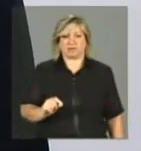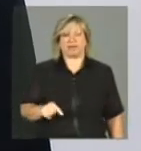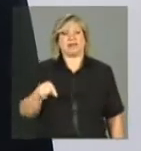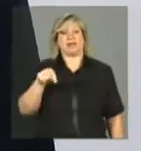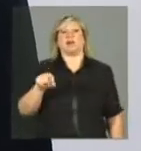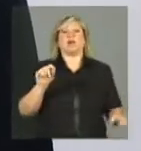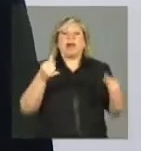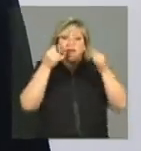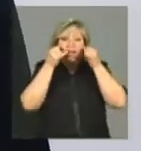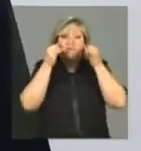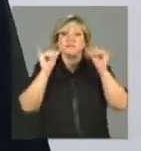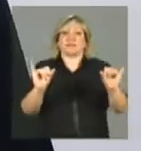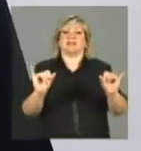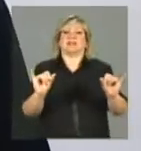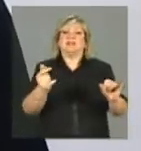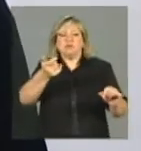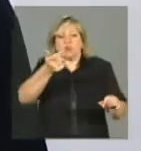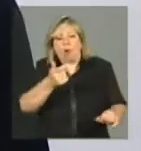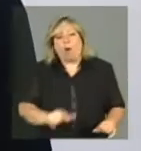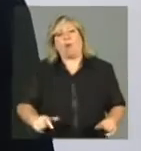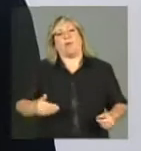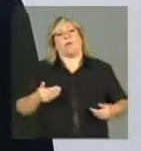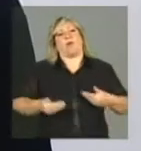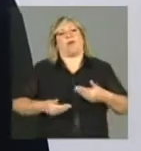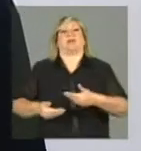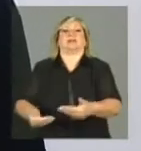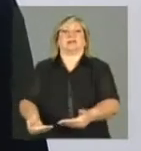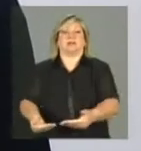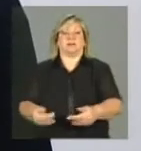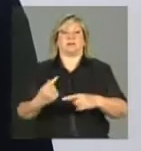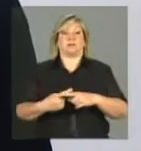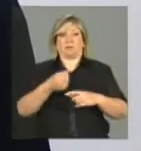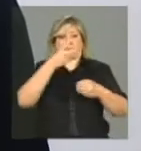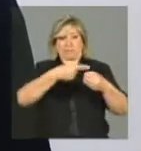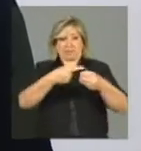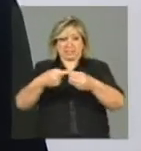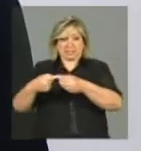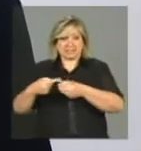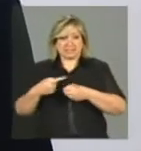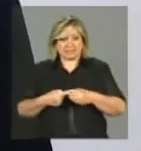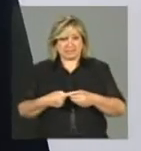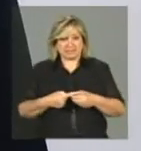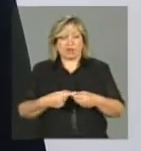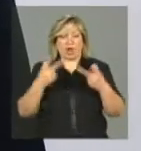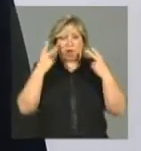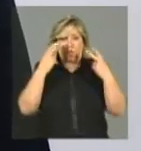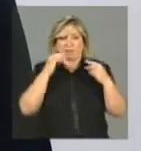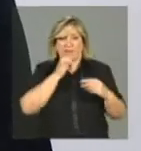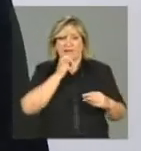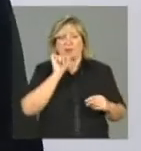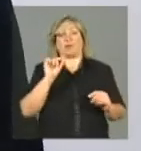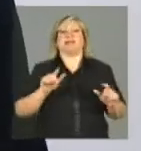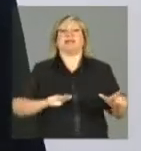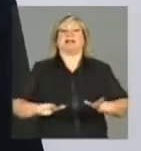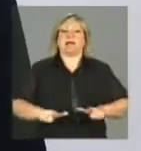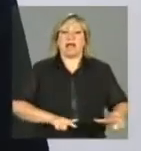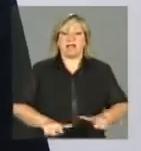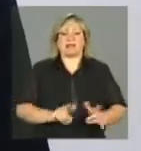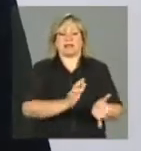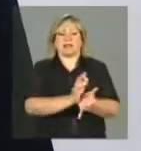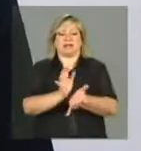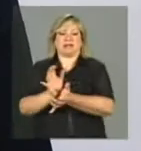evita o reprocessamento, né. A gente, nos municípios, normalmente você trabalha com as áreas